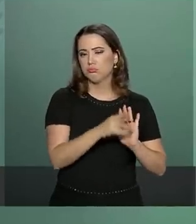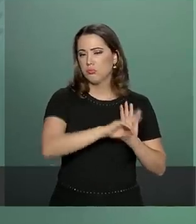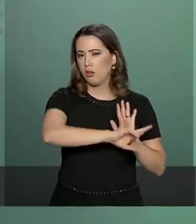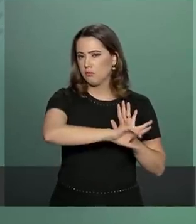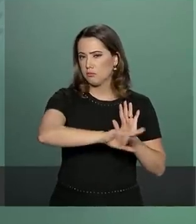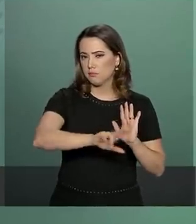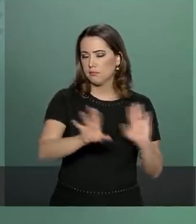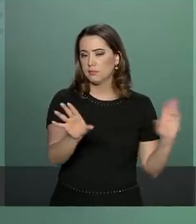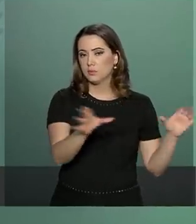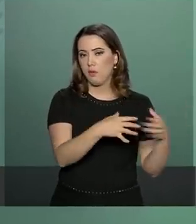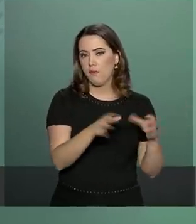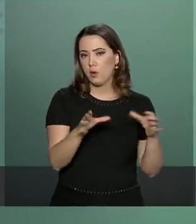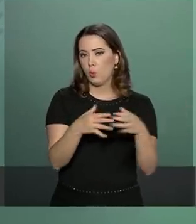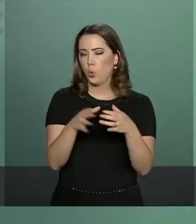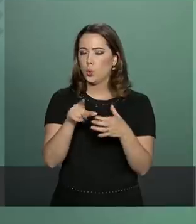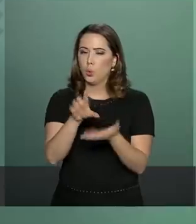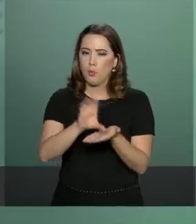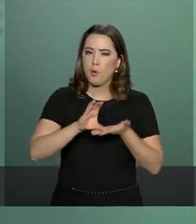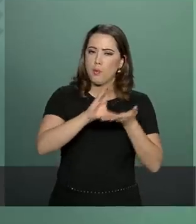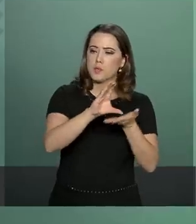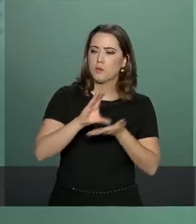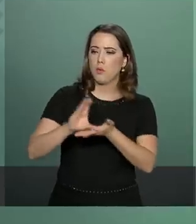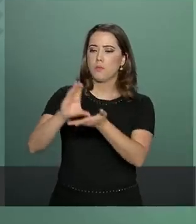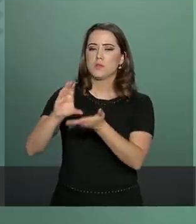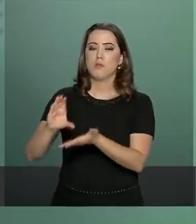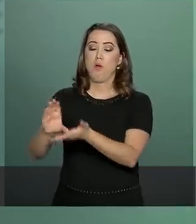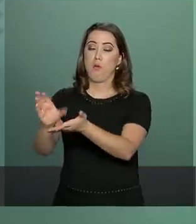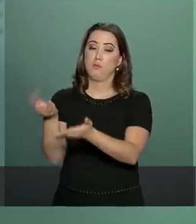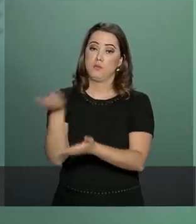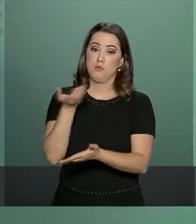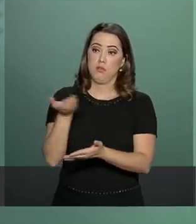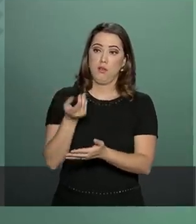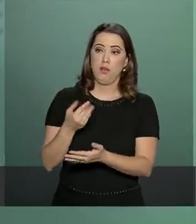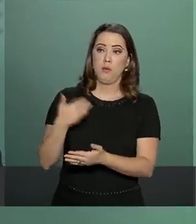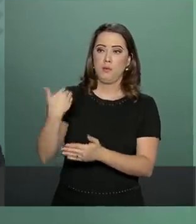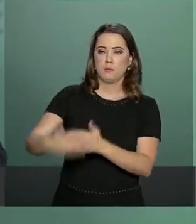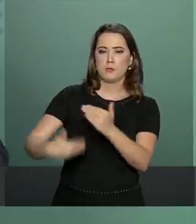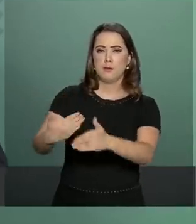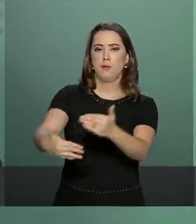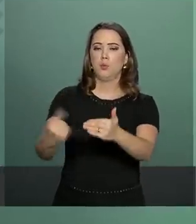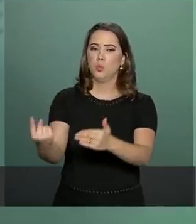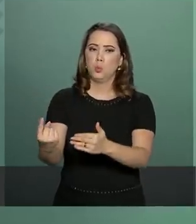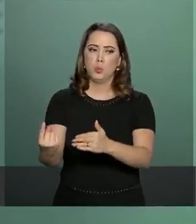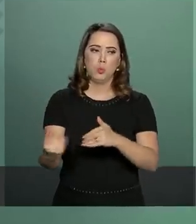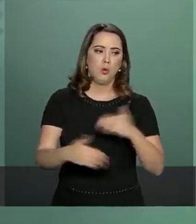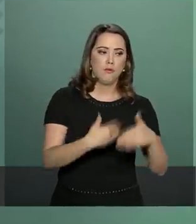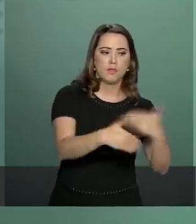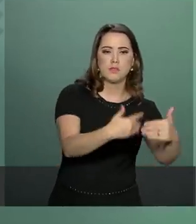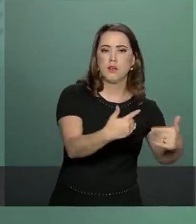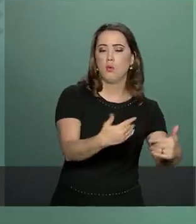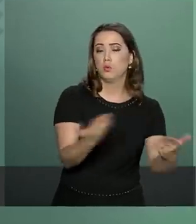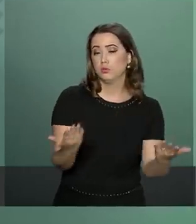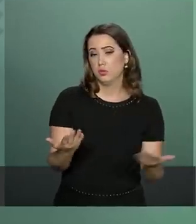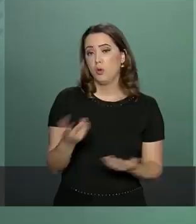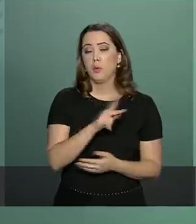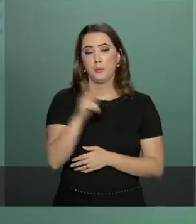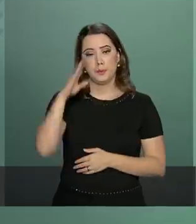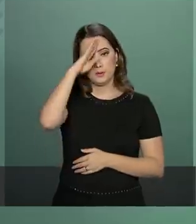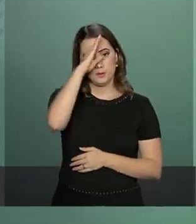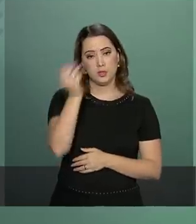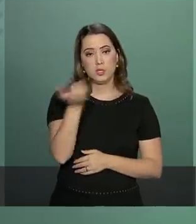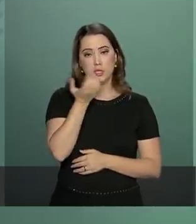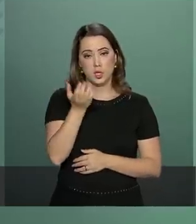comissões que lá se instalam. O presidente gostaria que ambos pudessem